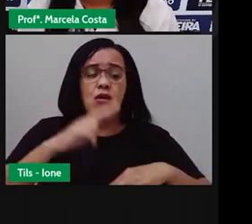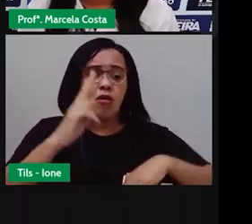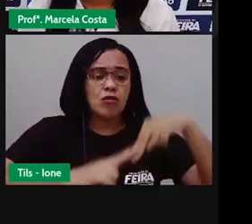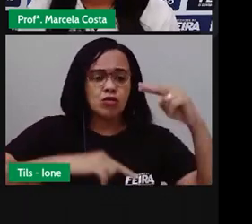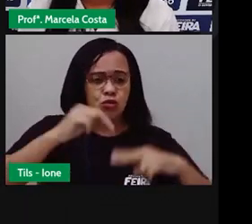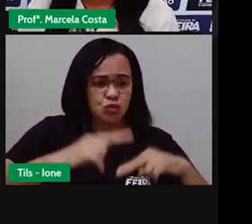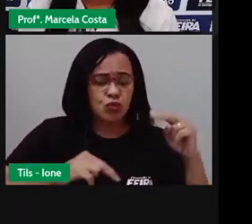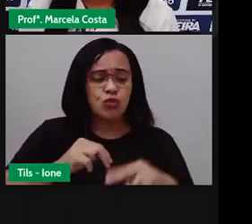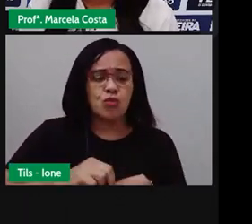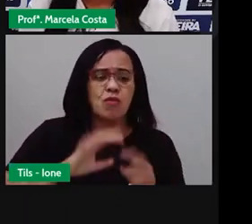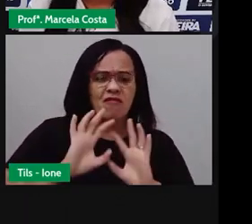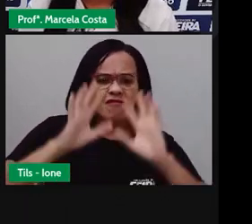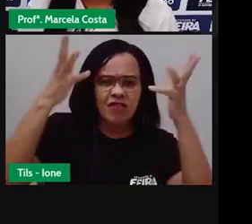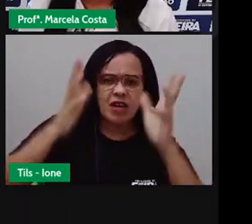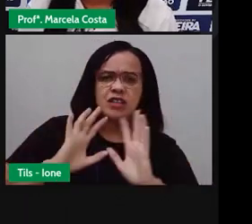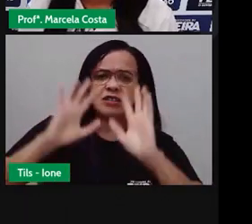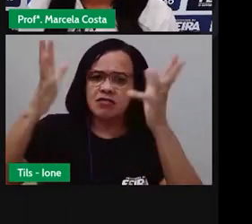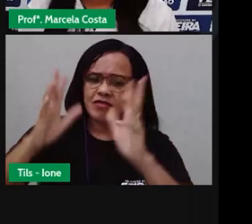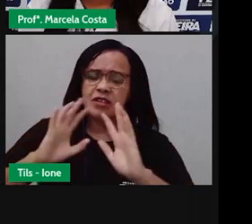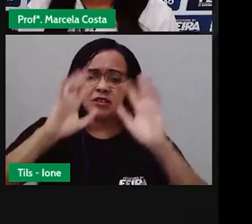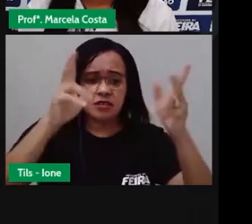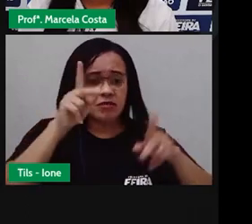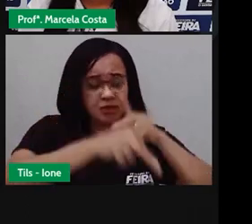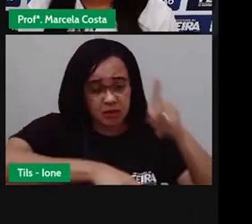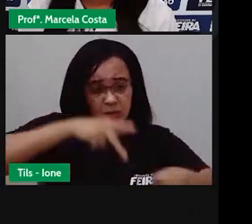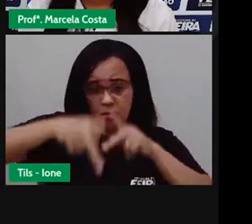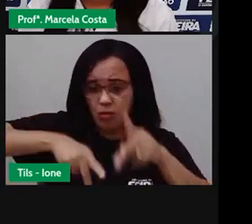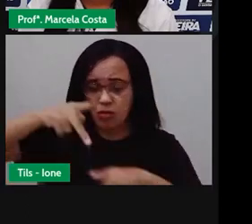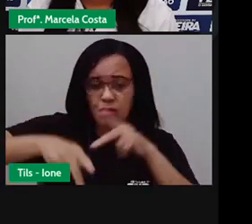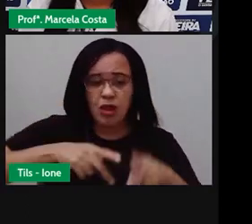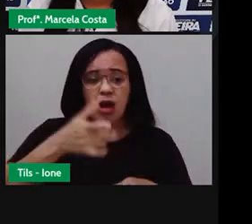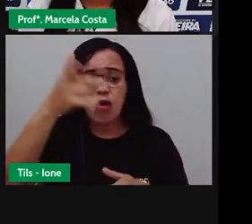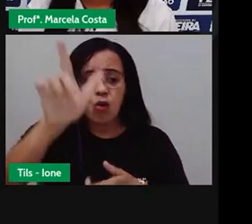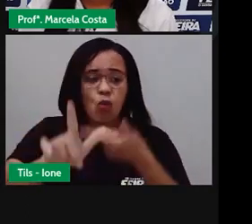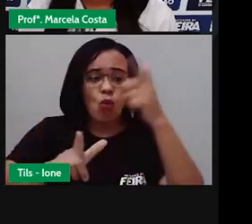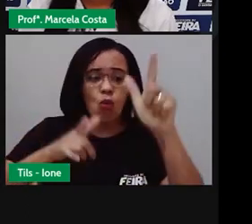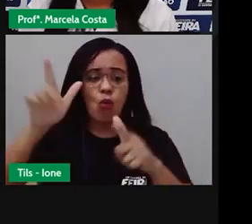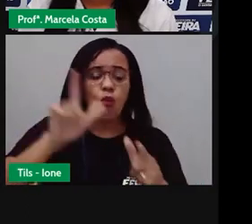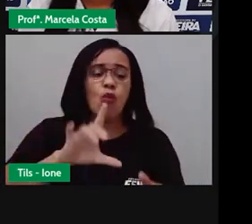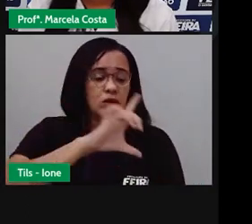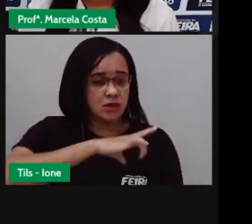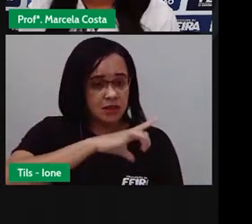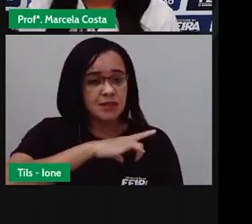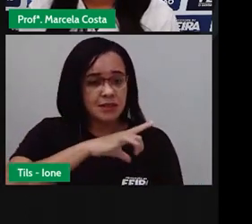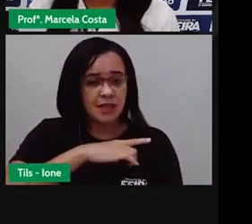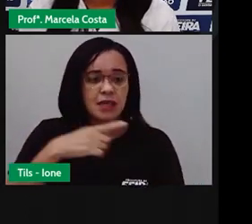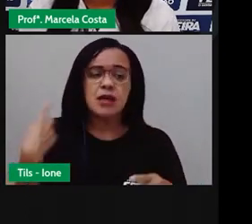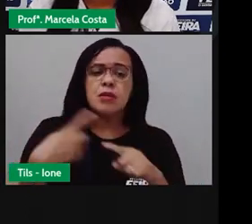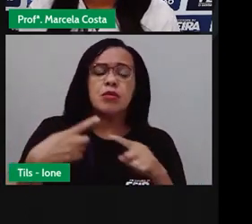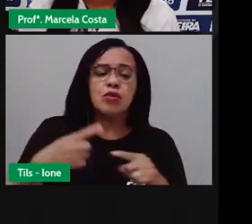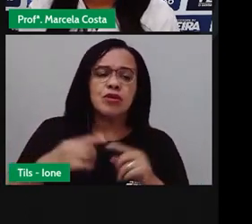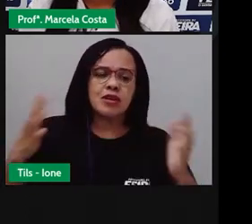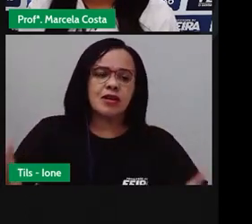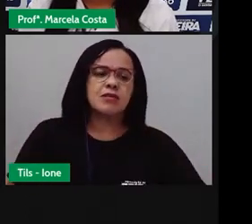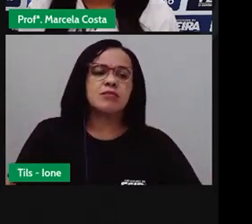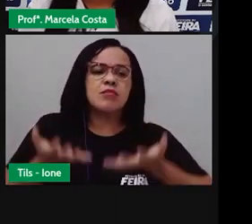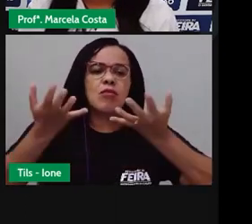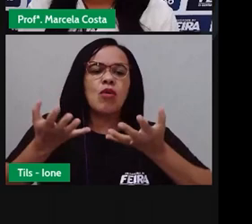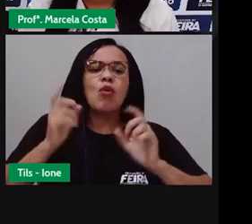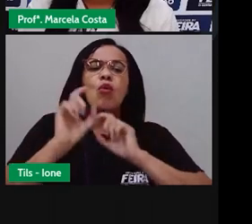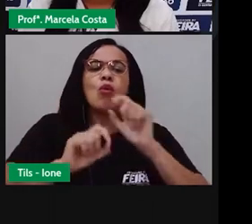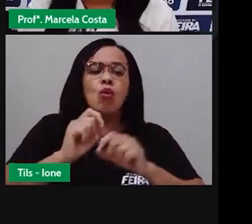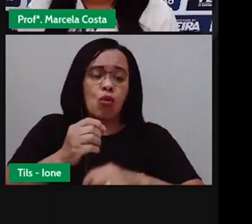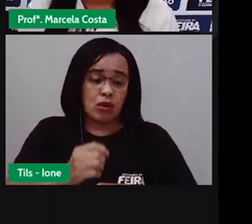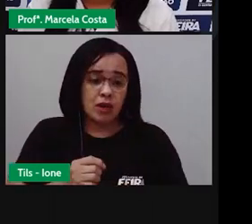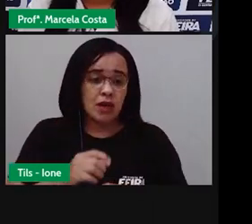nos distritos e que exaltam a cultura do nosso povo, da nossa cidade aqui, desde a